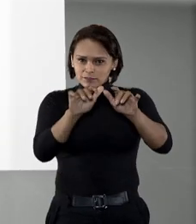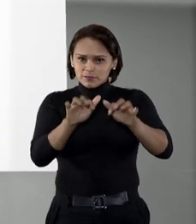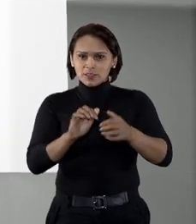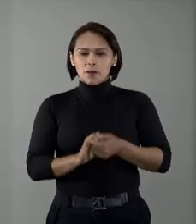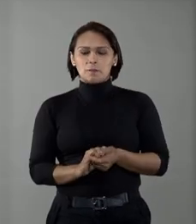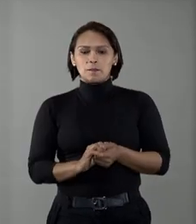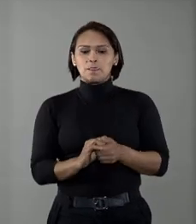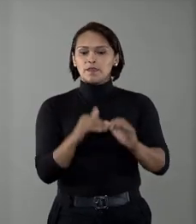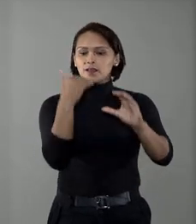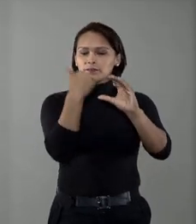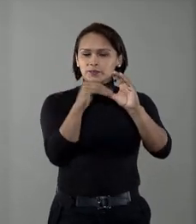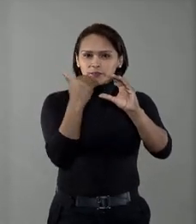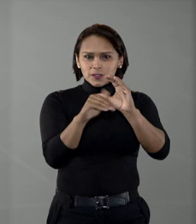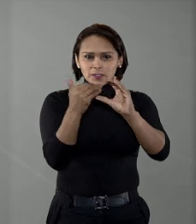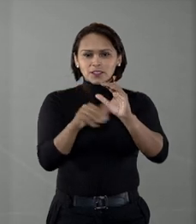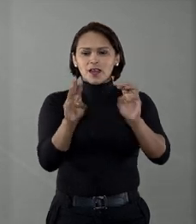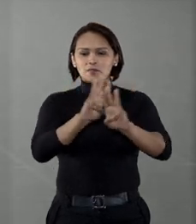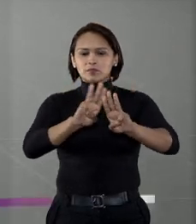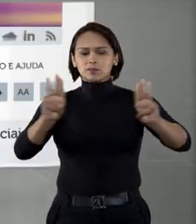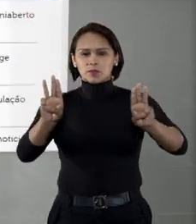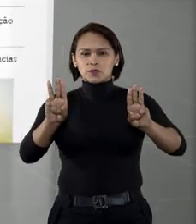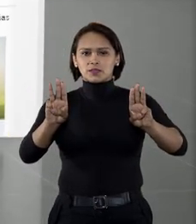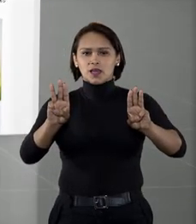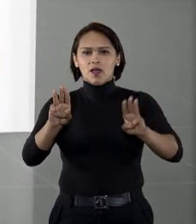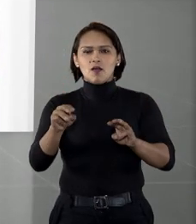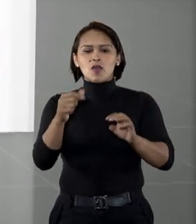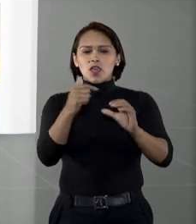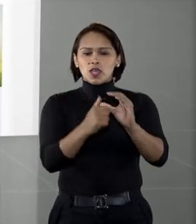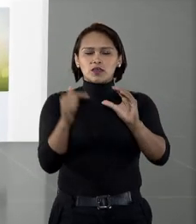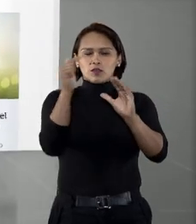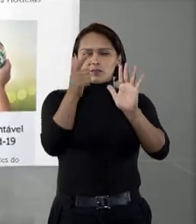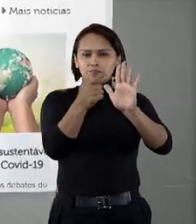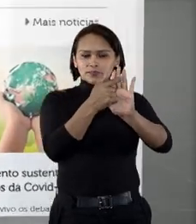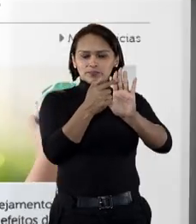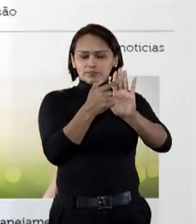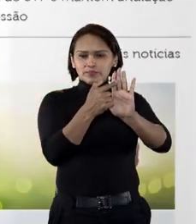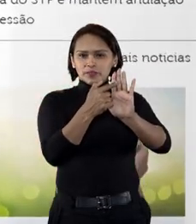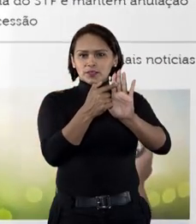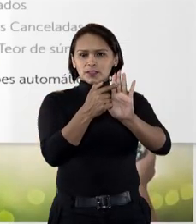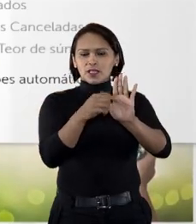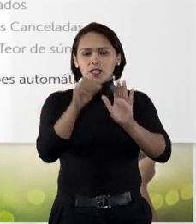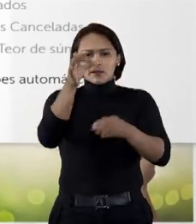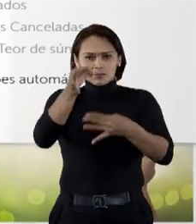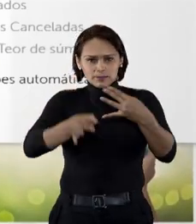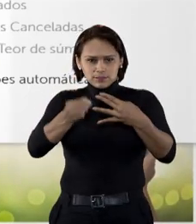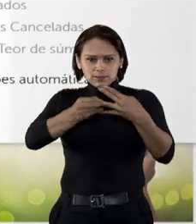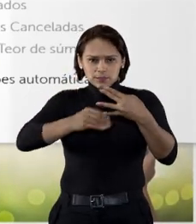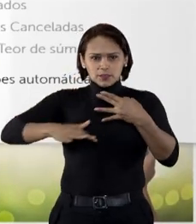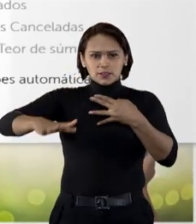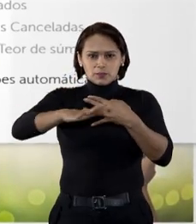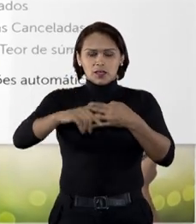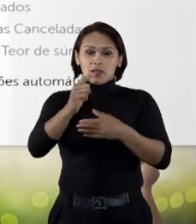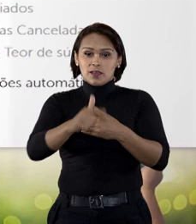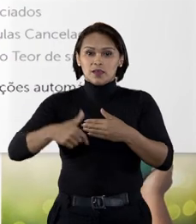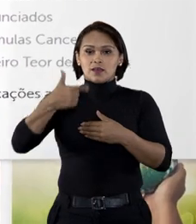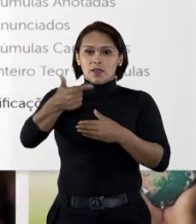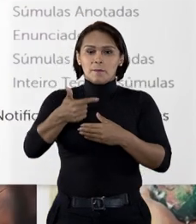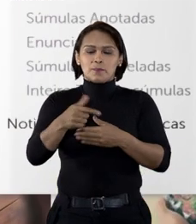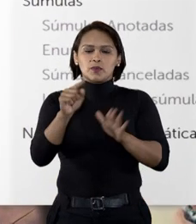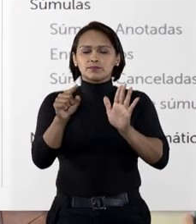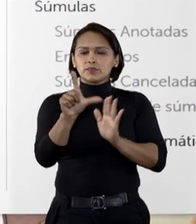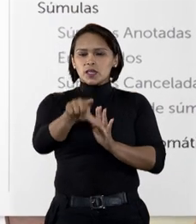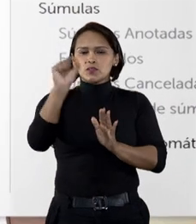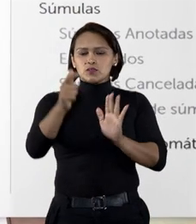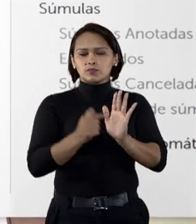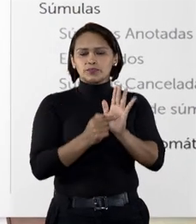digitação. Para acessar, entre no portal do STJ, no menu superior do site, clique em Jurisprudência e, em